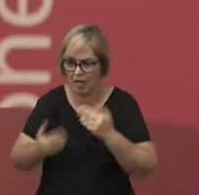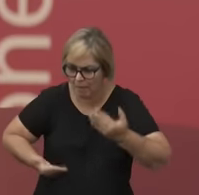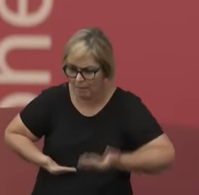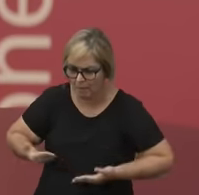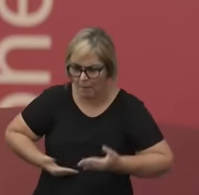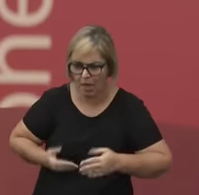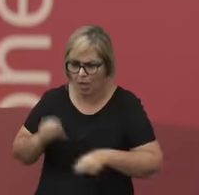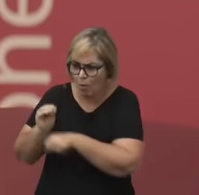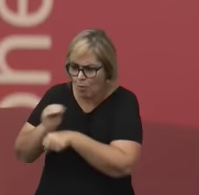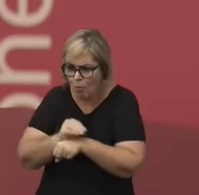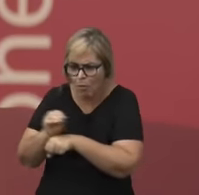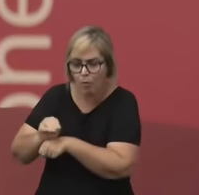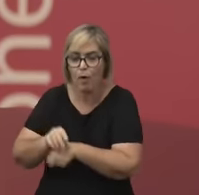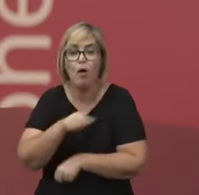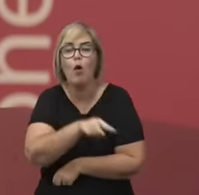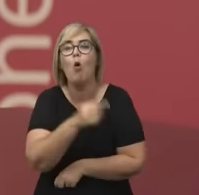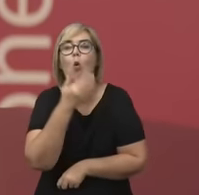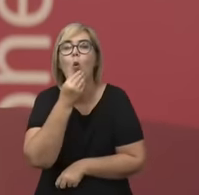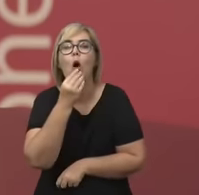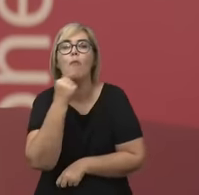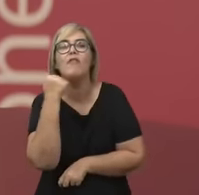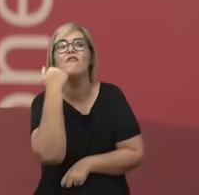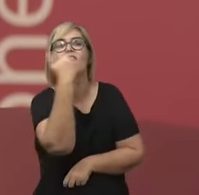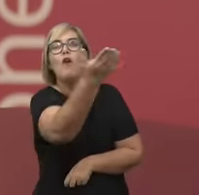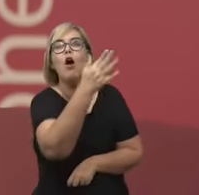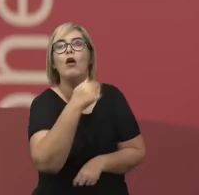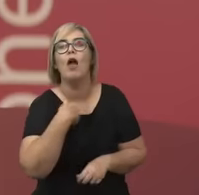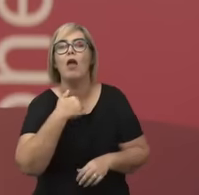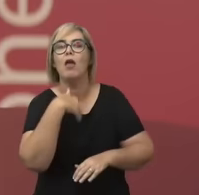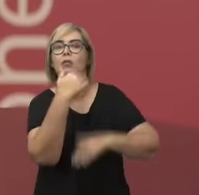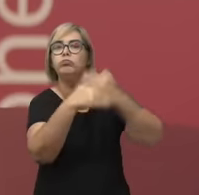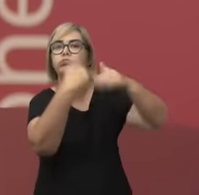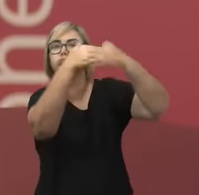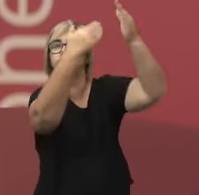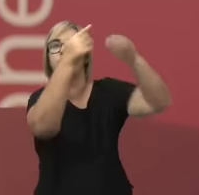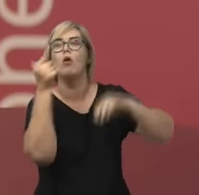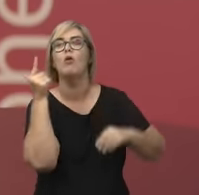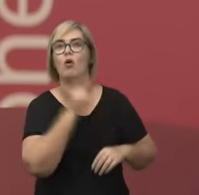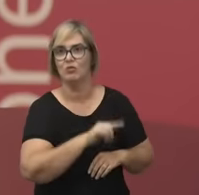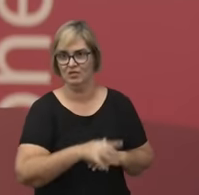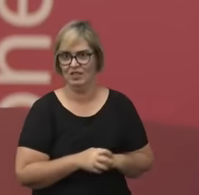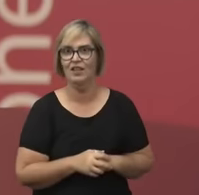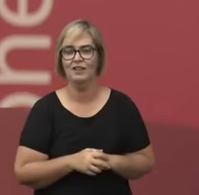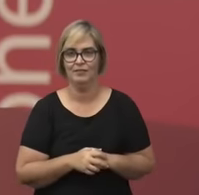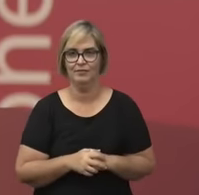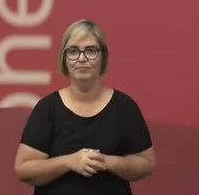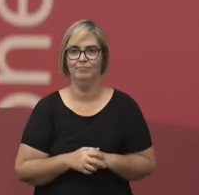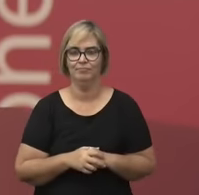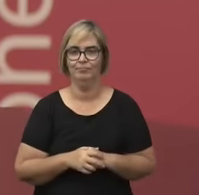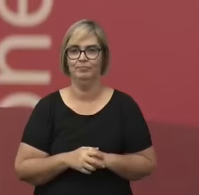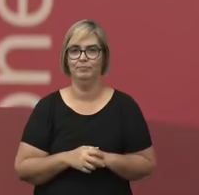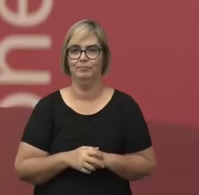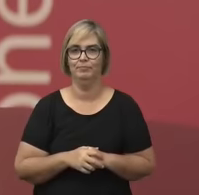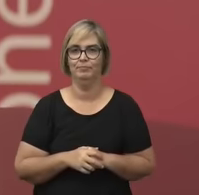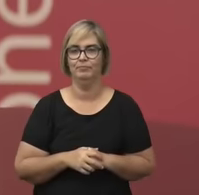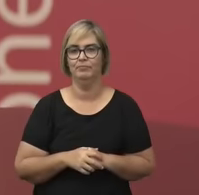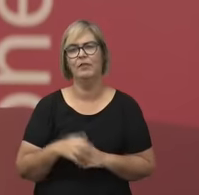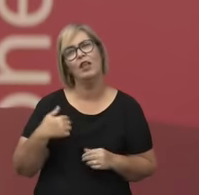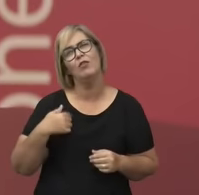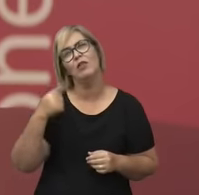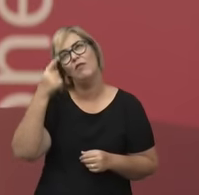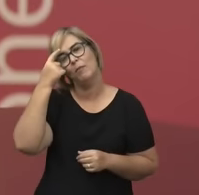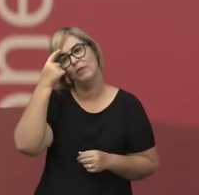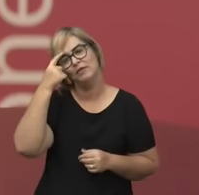vivencie a sua carreira, seja o provedor e conquiste grandes coisas, né? Eu estava até perguntando para